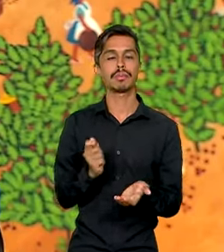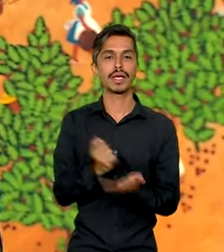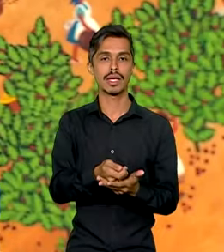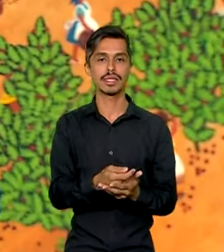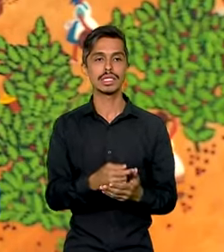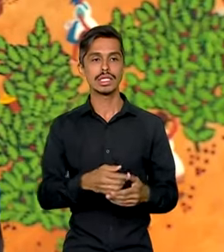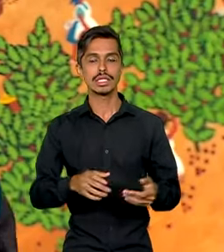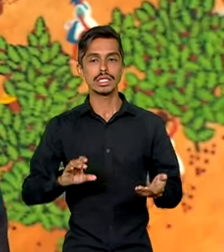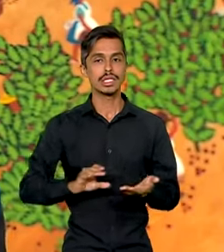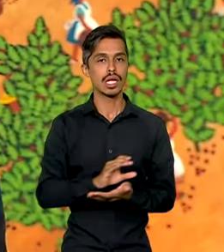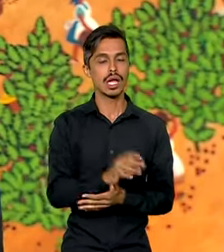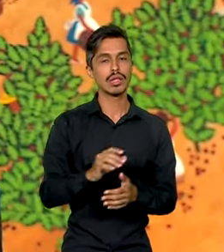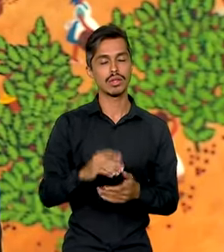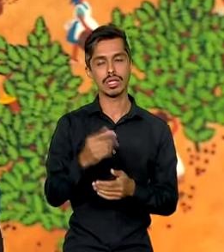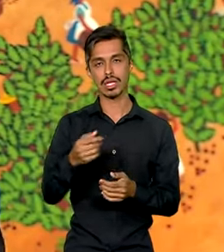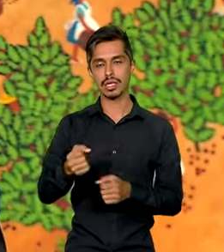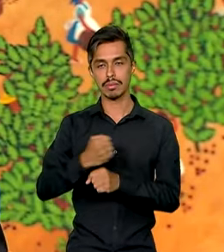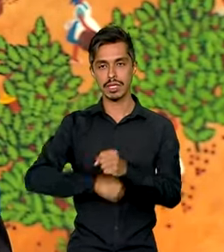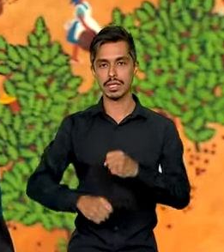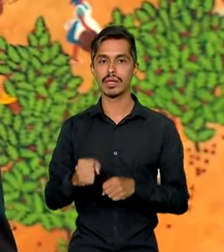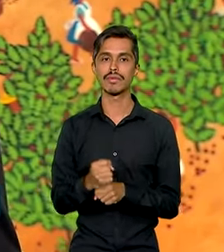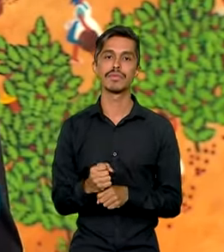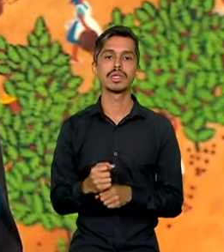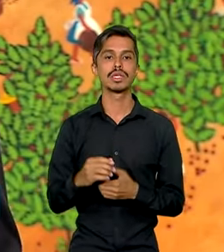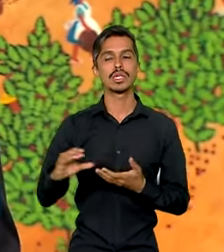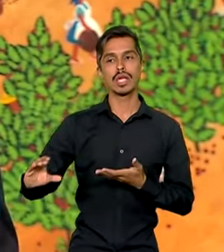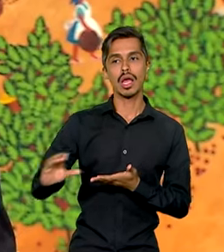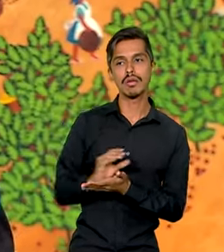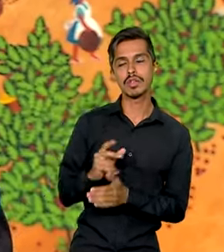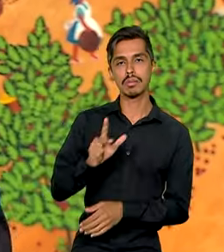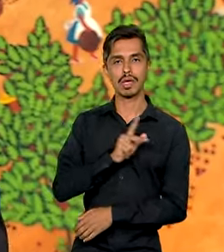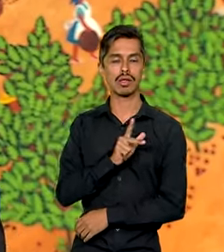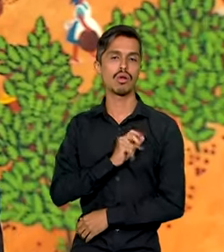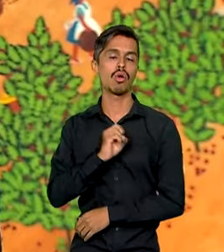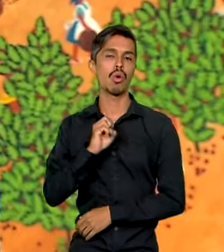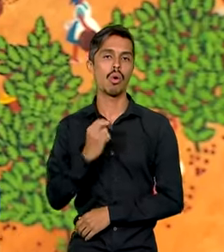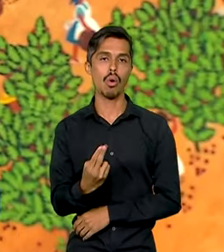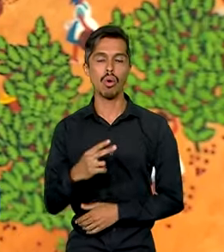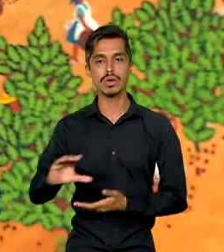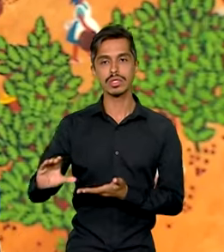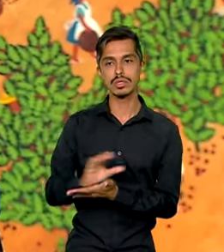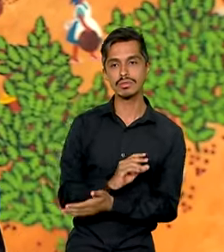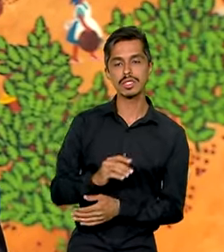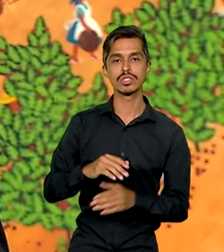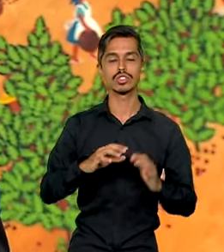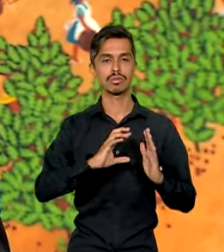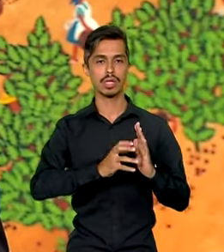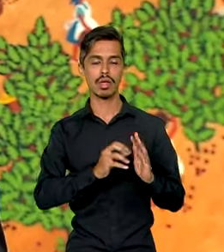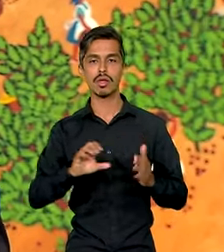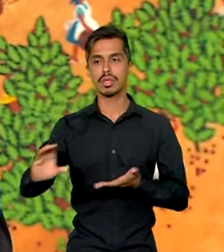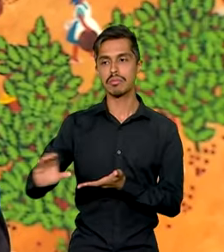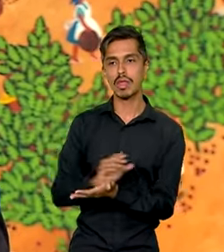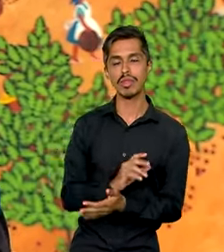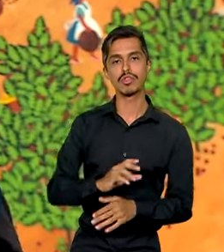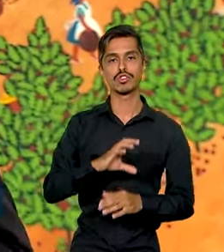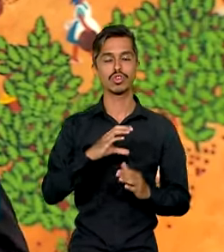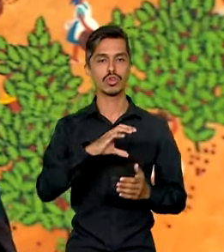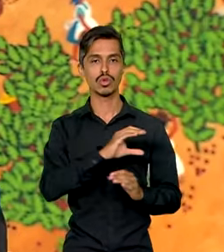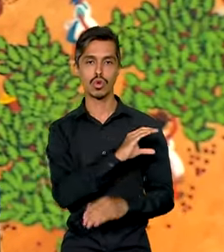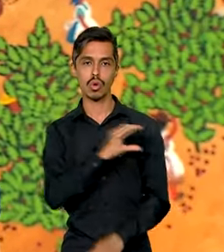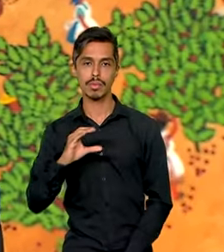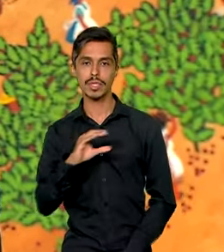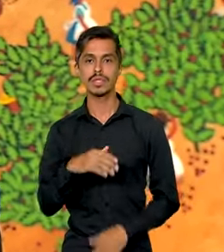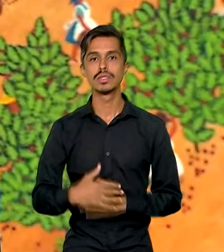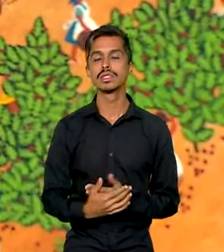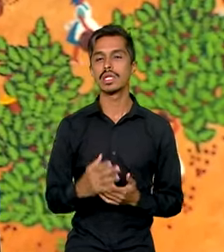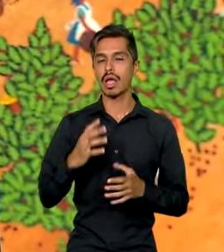que foram empenhadas no ano passado, seja emendas individuais, emendas de bancada, emendas de comissão. Então, fazendo